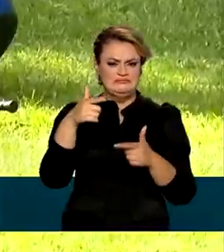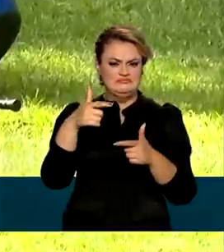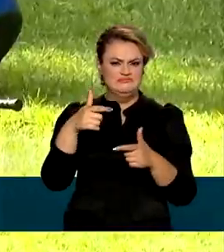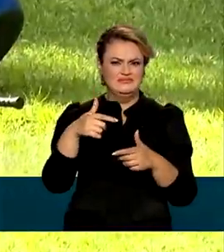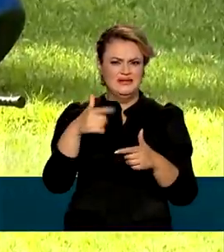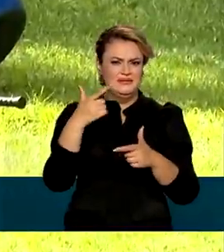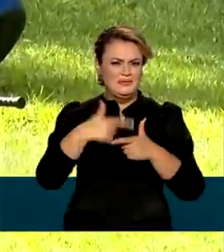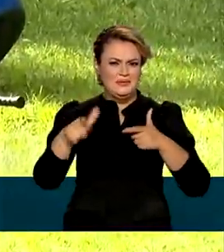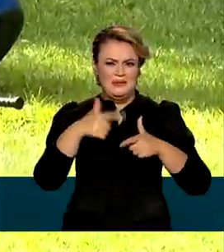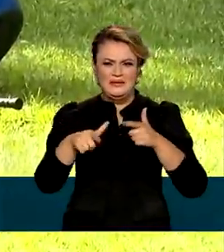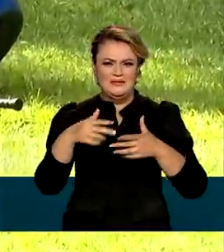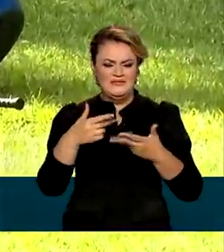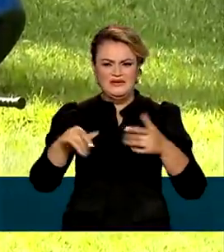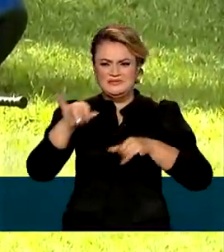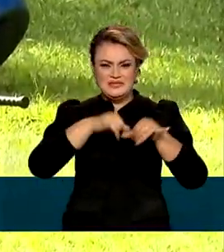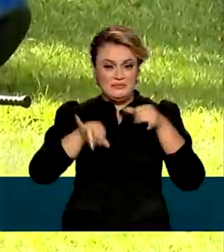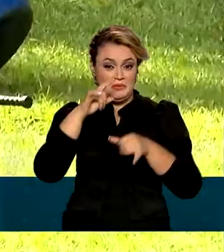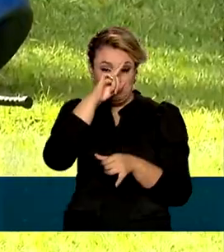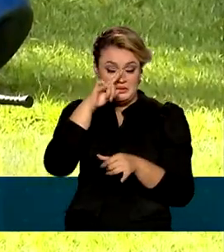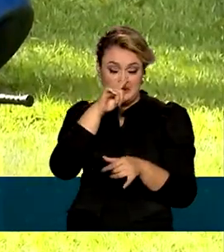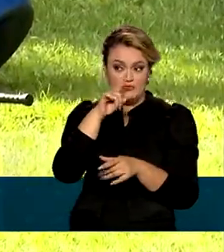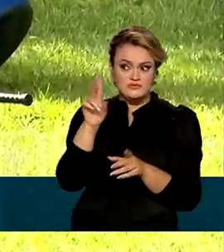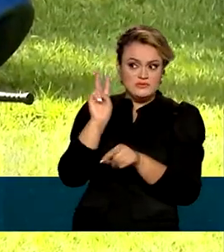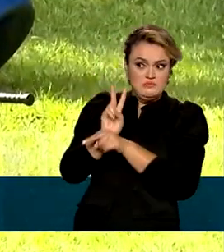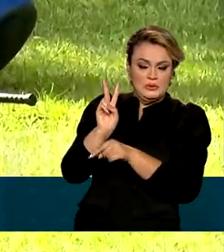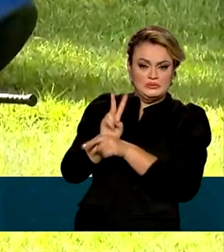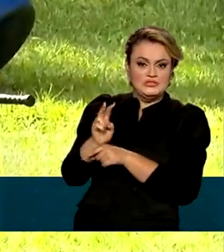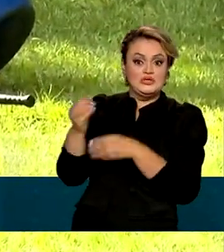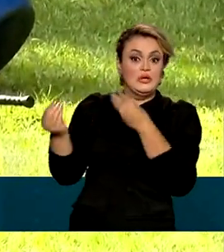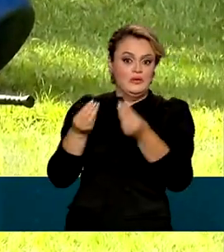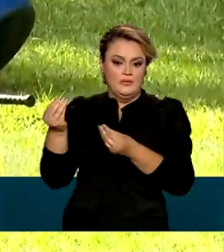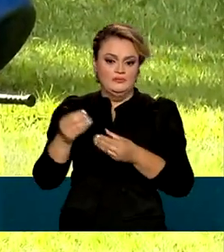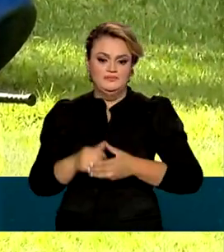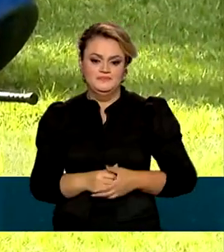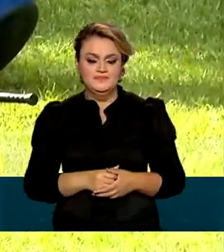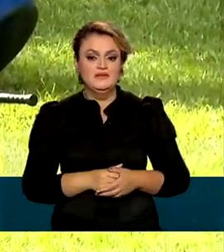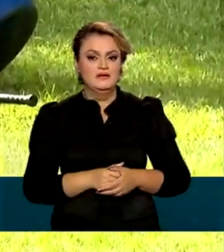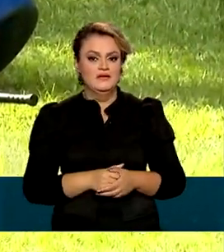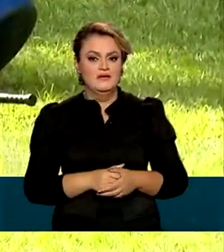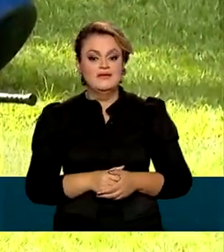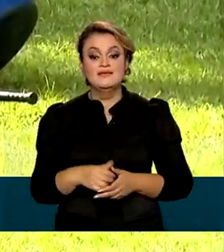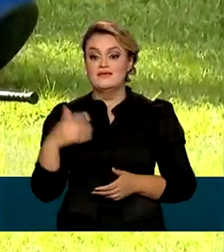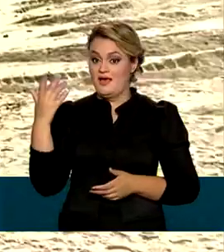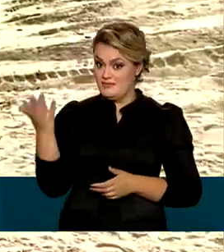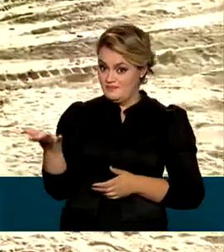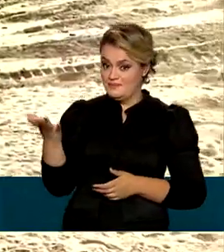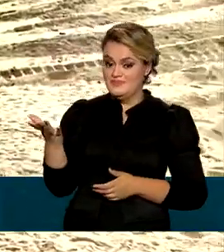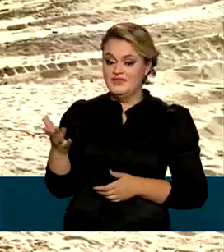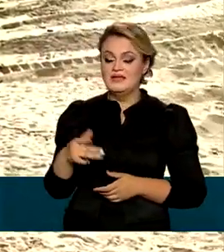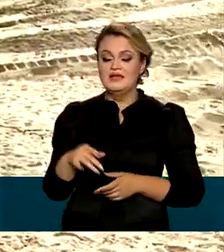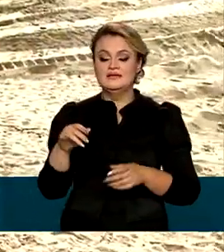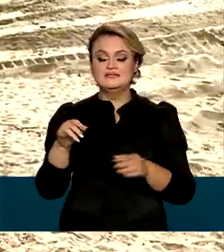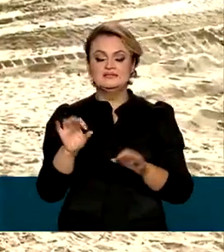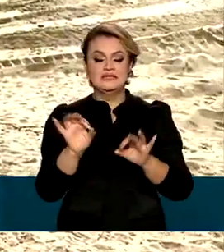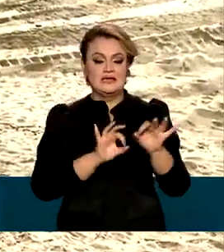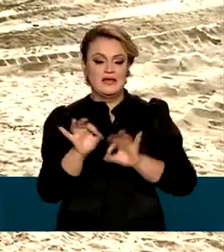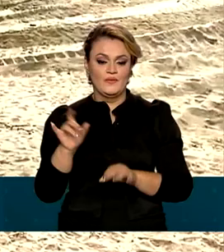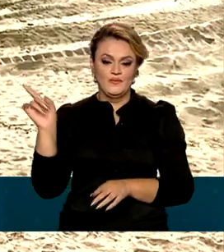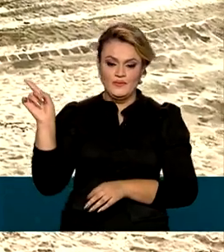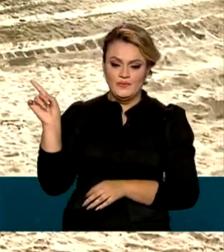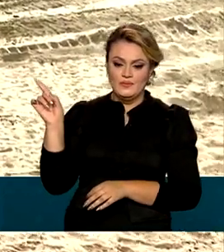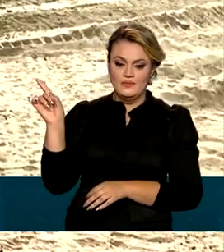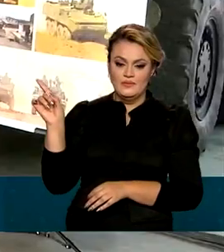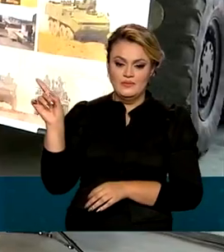químicas perigosas que são consideradas armas de destruição em massa. Para isso, foram usados carros lagarta